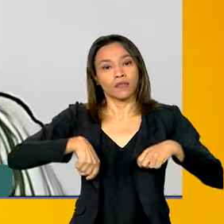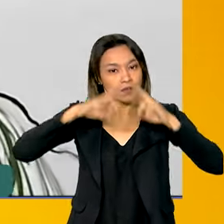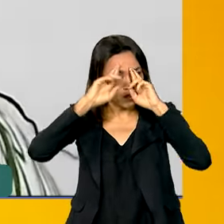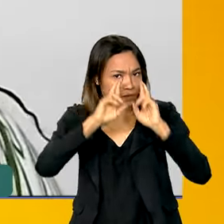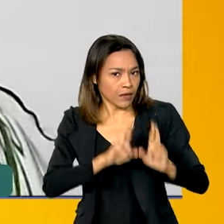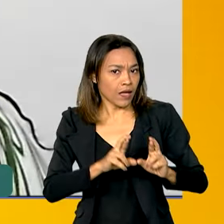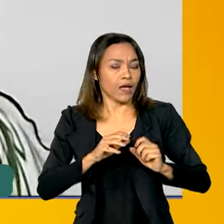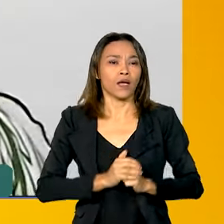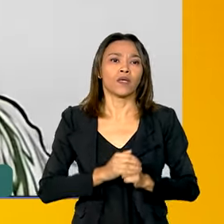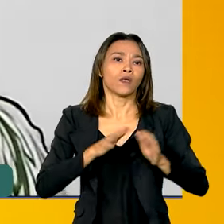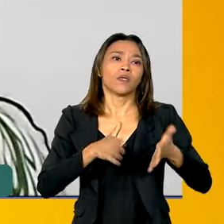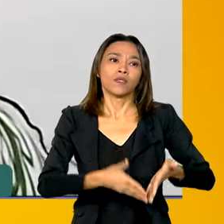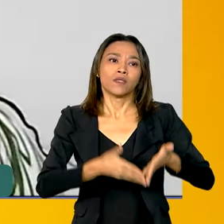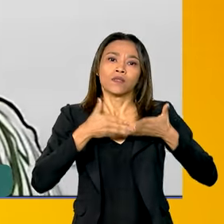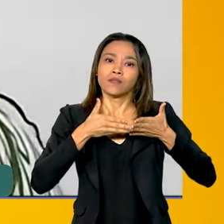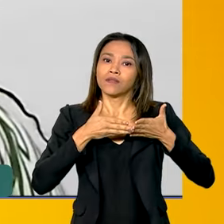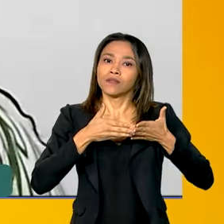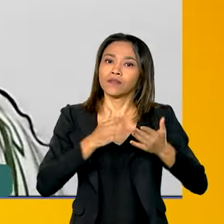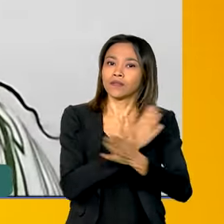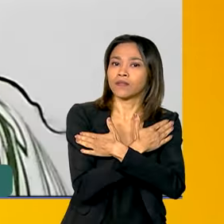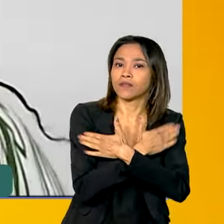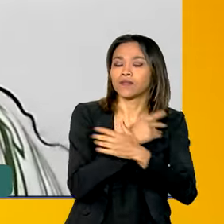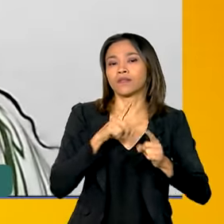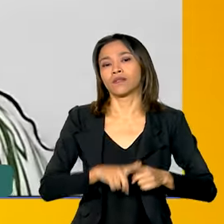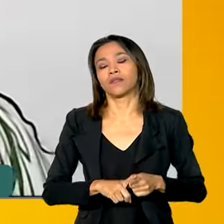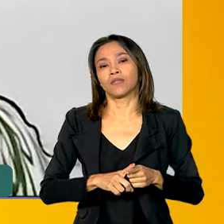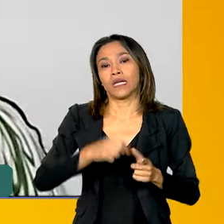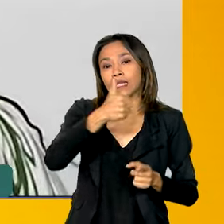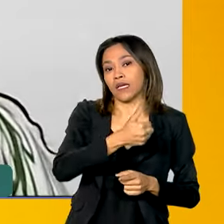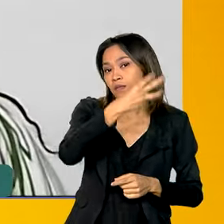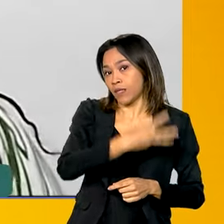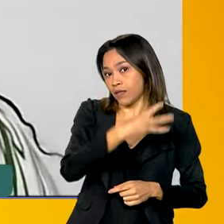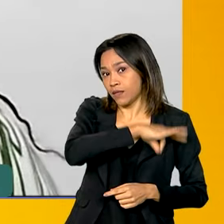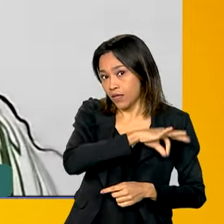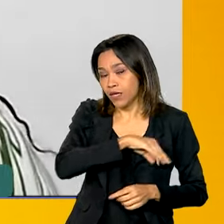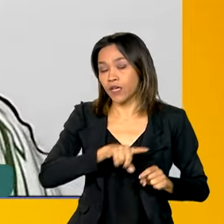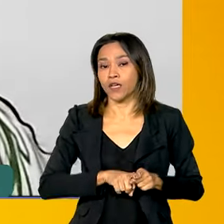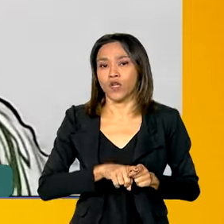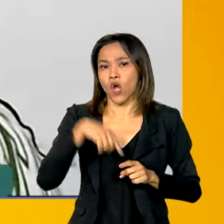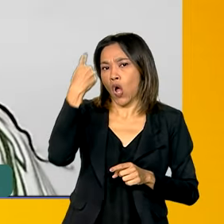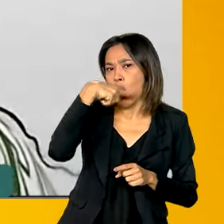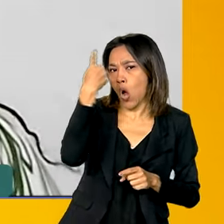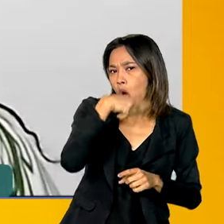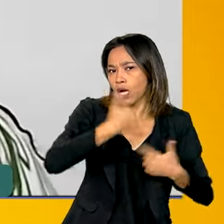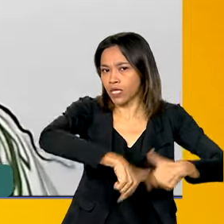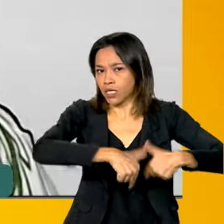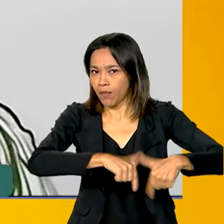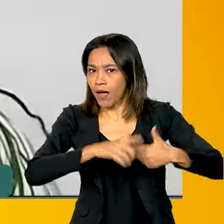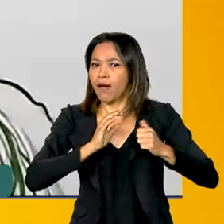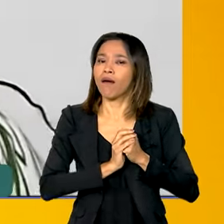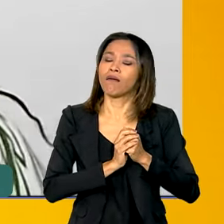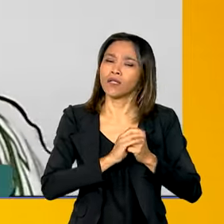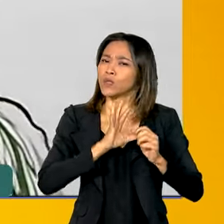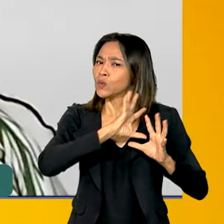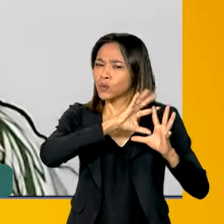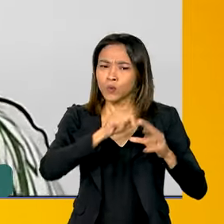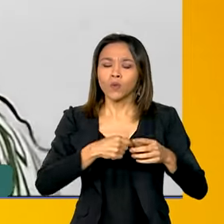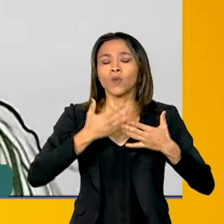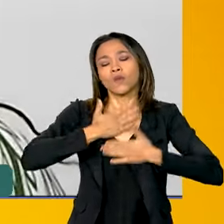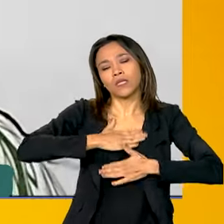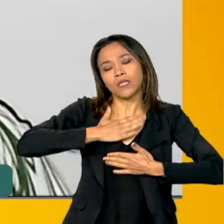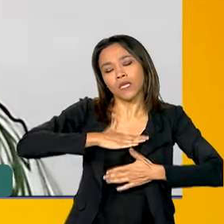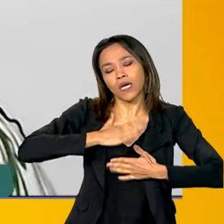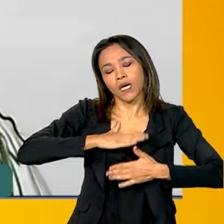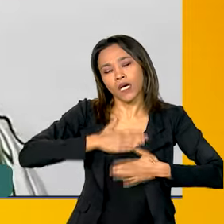desemprego, o décimo terceiro, a jornada de oito horas, o módulo semanal de 44 horas, o repouso